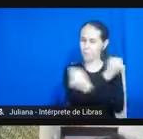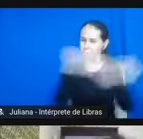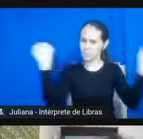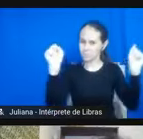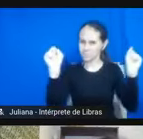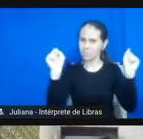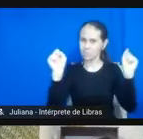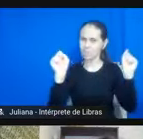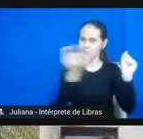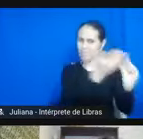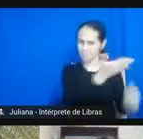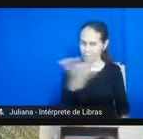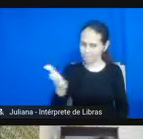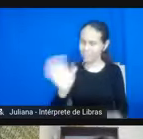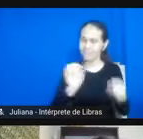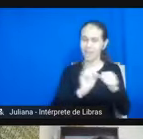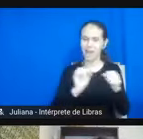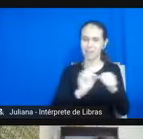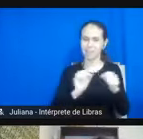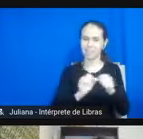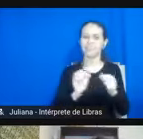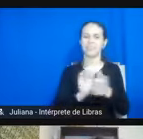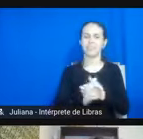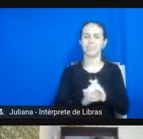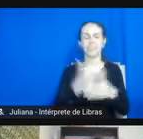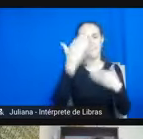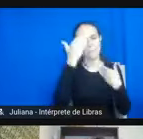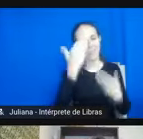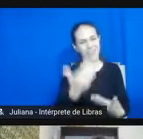vindo de vocês então é isso obrigada